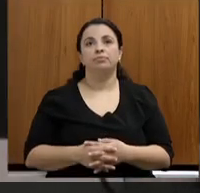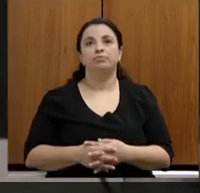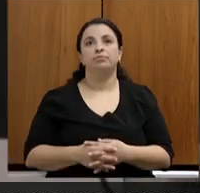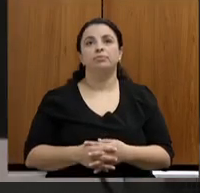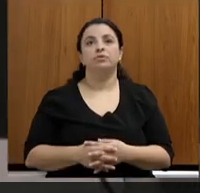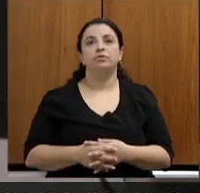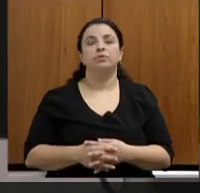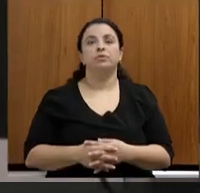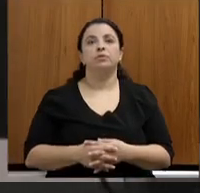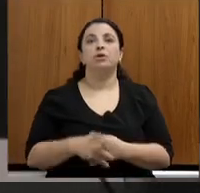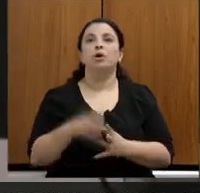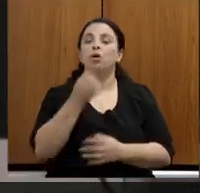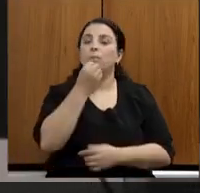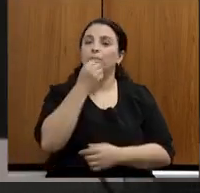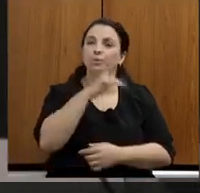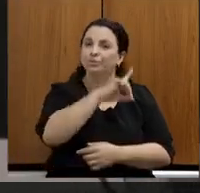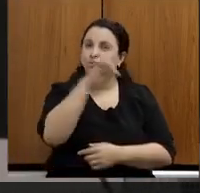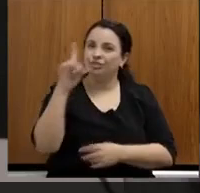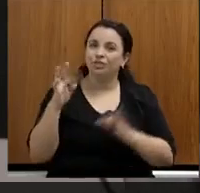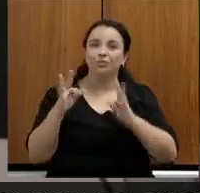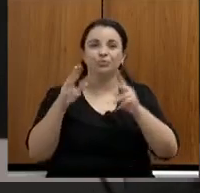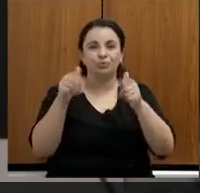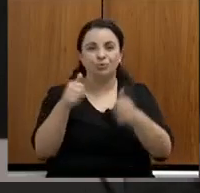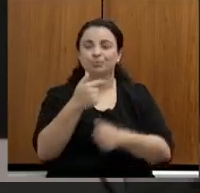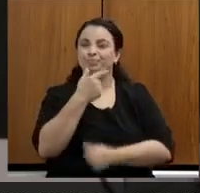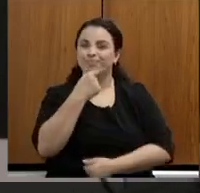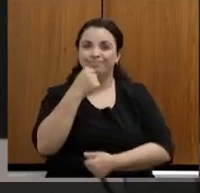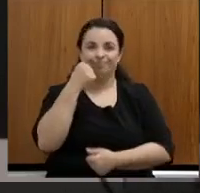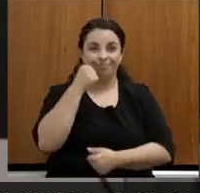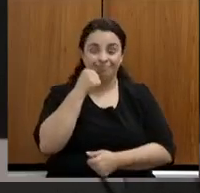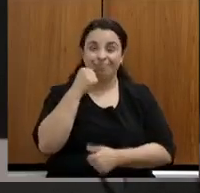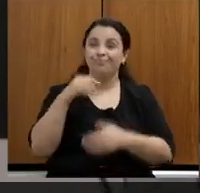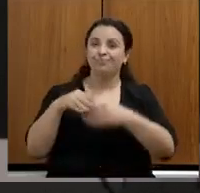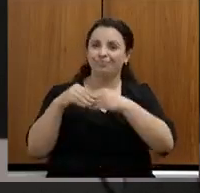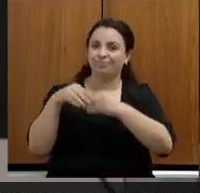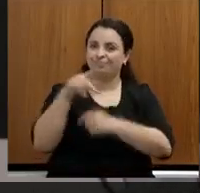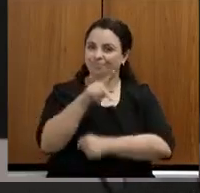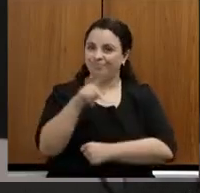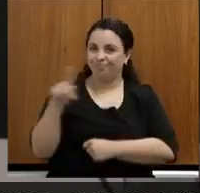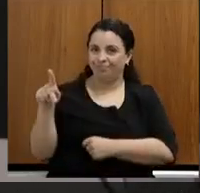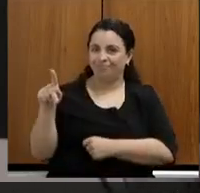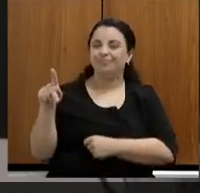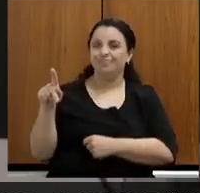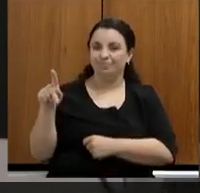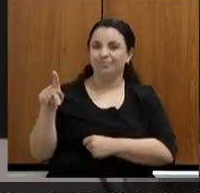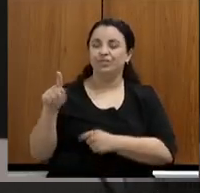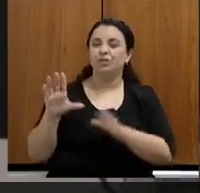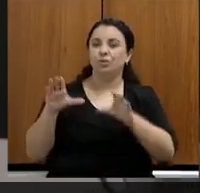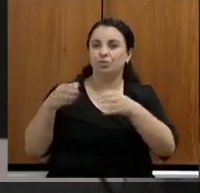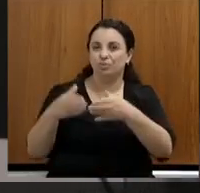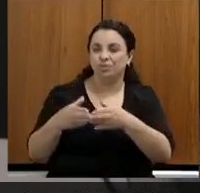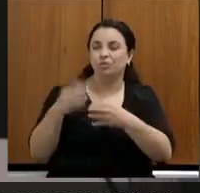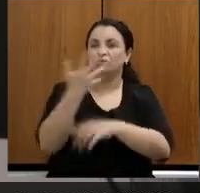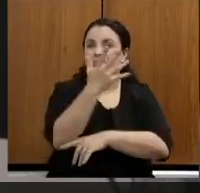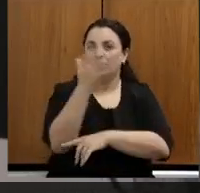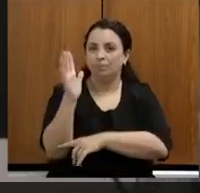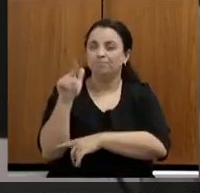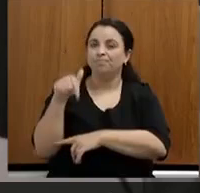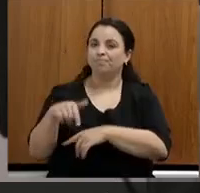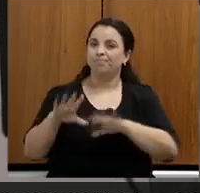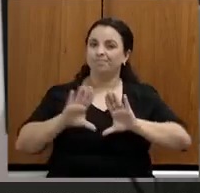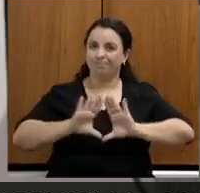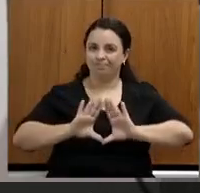Muito bom dia a todos e a todas. Cumprimentar a presidente dessa Comissão de Meio Ambiente da Assembleia Legislativa, deputado